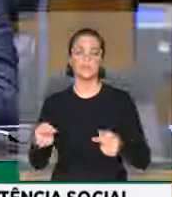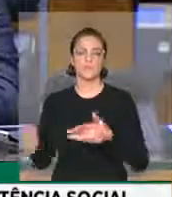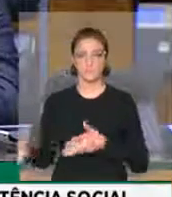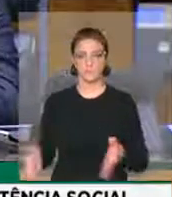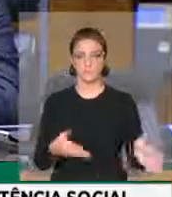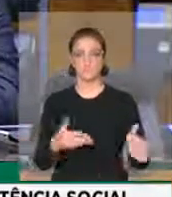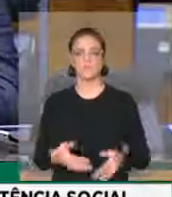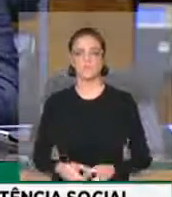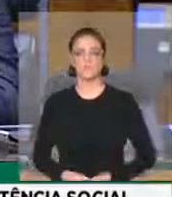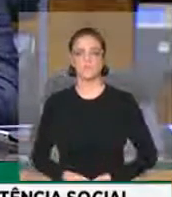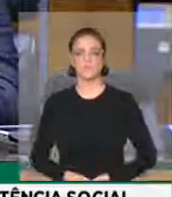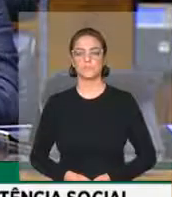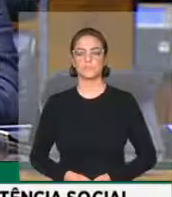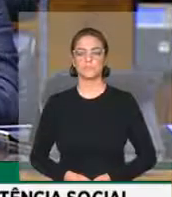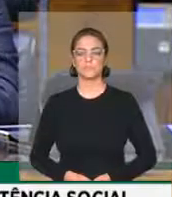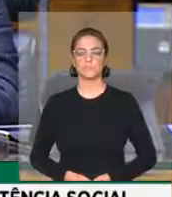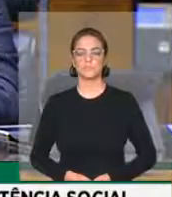na rede de todas as lideranças. discussão conta vai 1389. Obrigado.